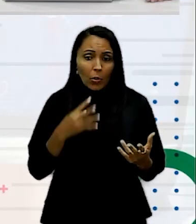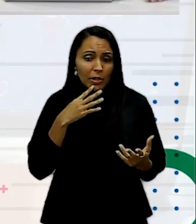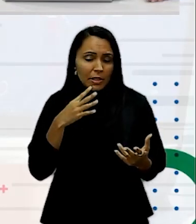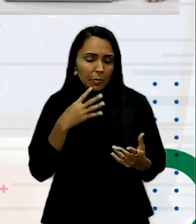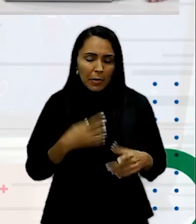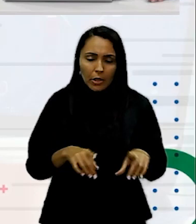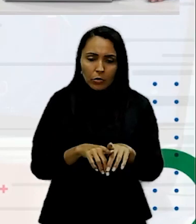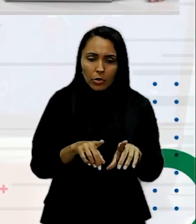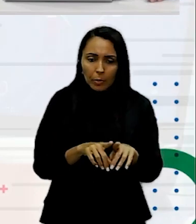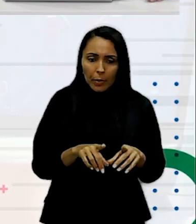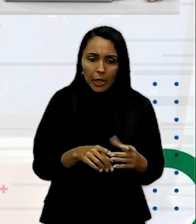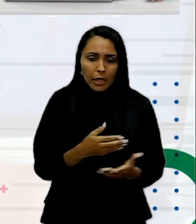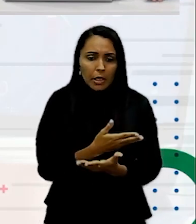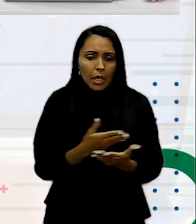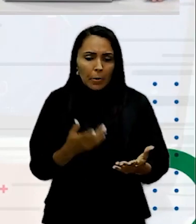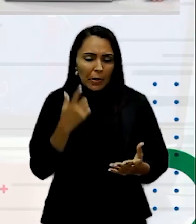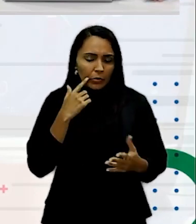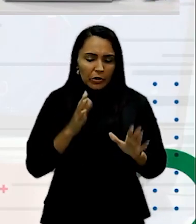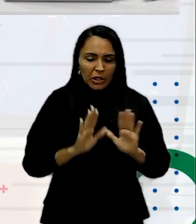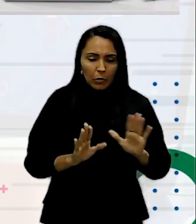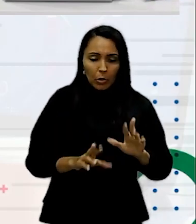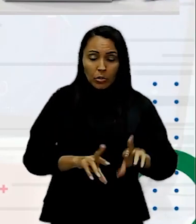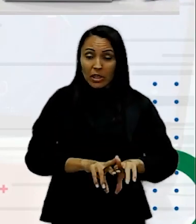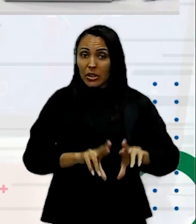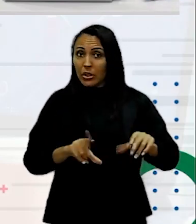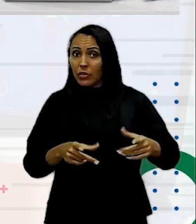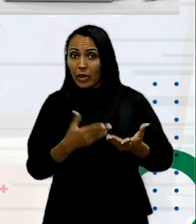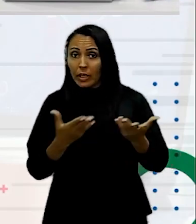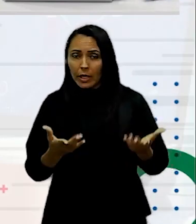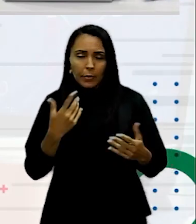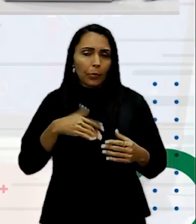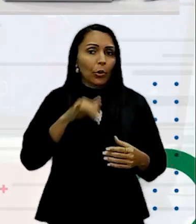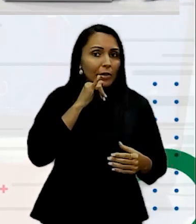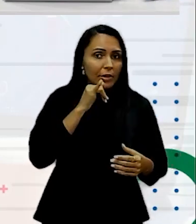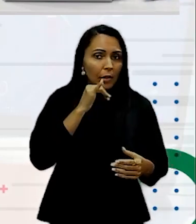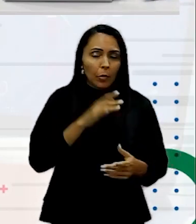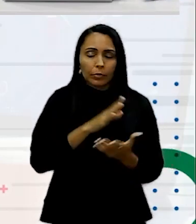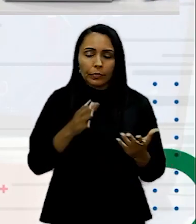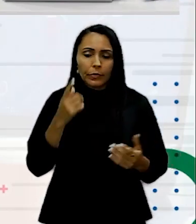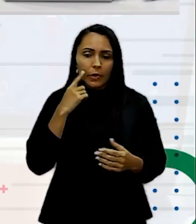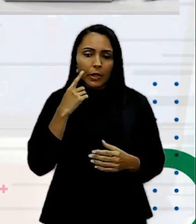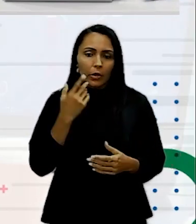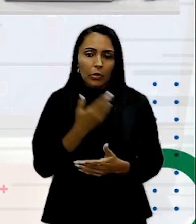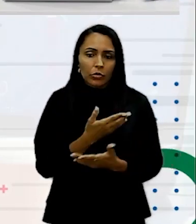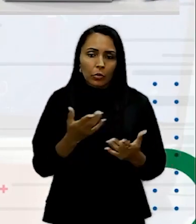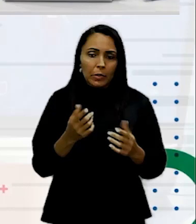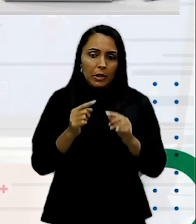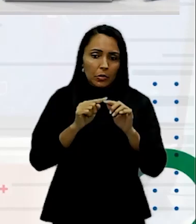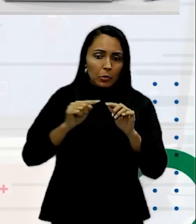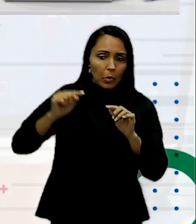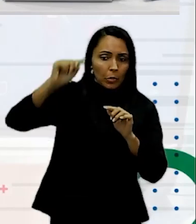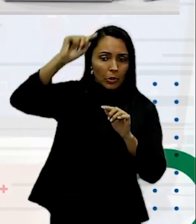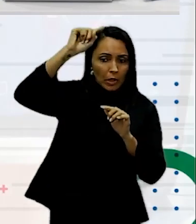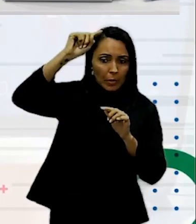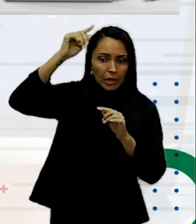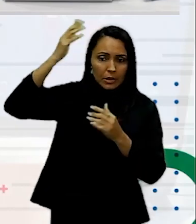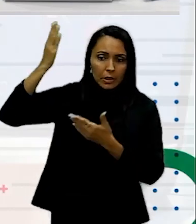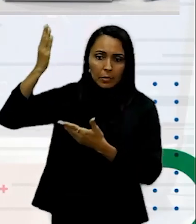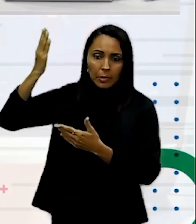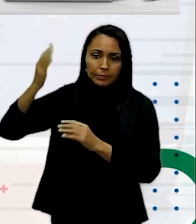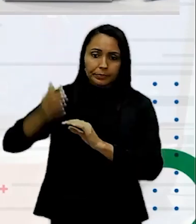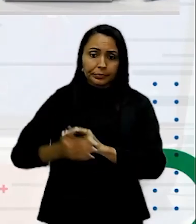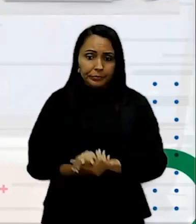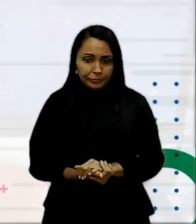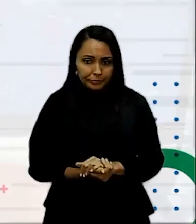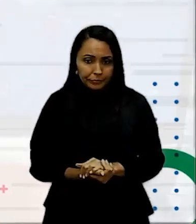Para justamente Não ficar uma coisa Muito Diferentona Digamos que Por exemplo Eu subisse O meu menu Lá para cima Meu